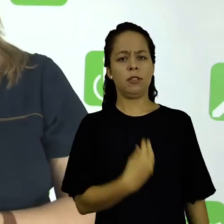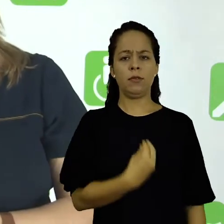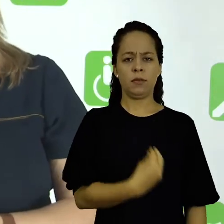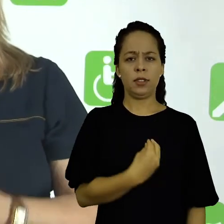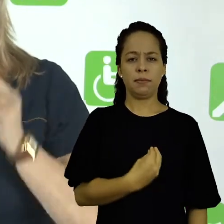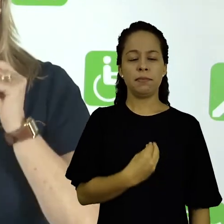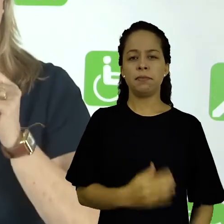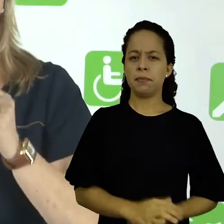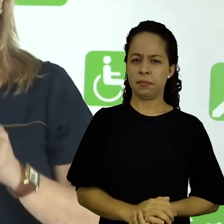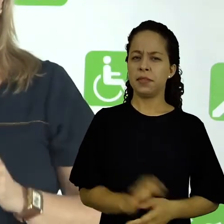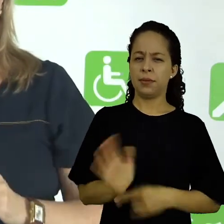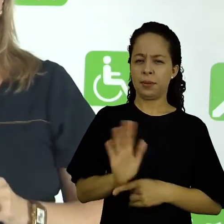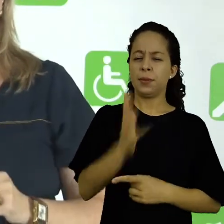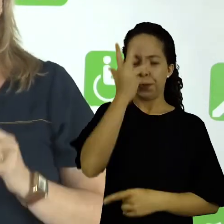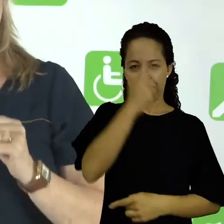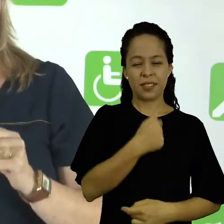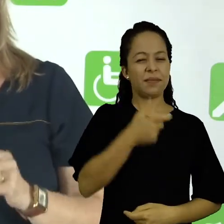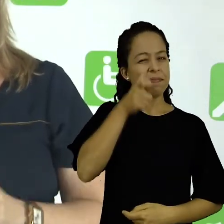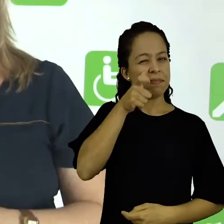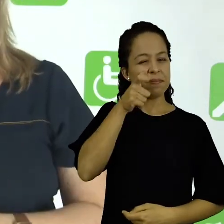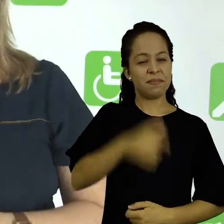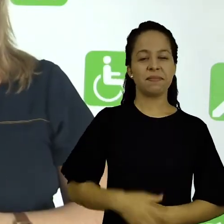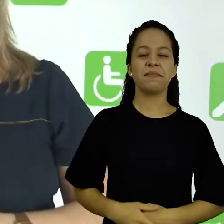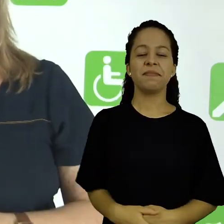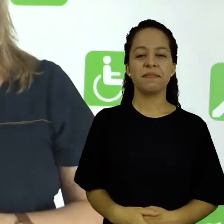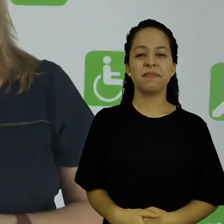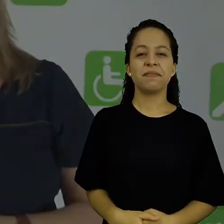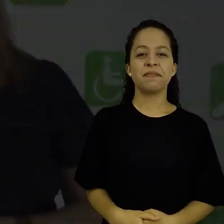desses estudantes. Belíssimo filme, assistam, vocês vão gostar.